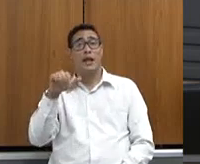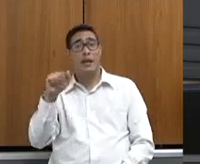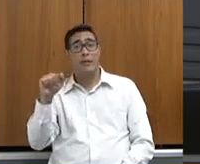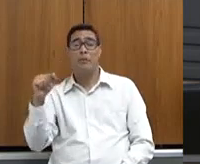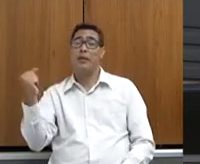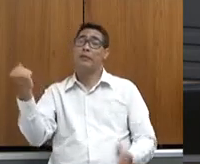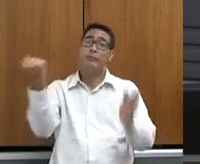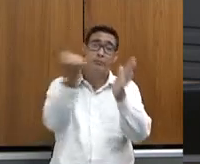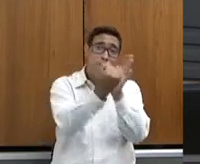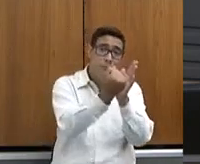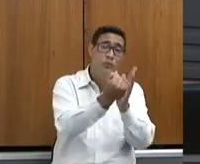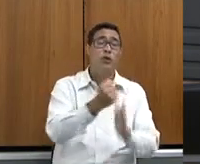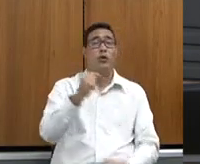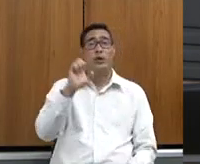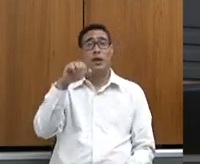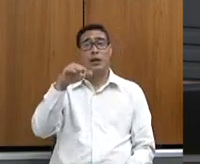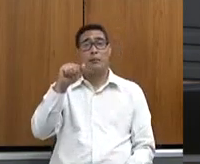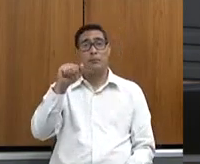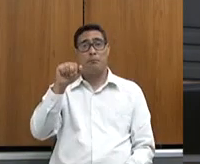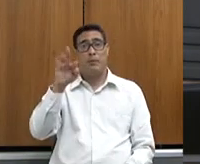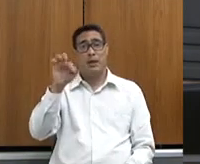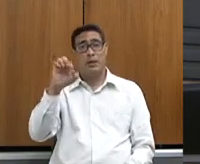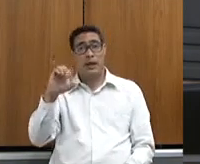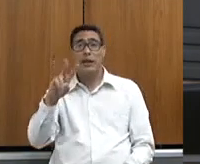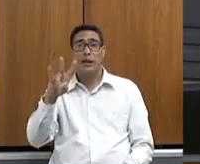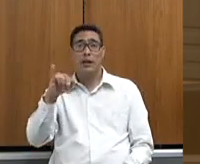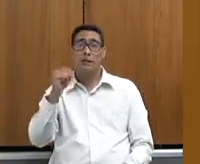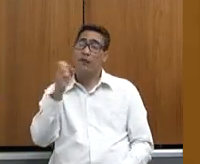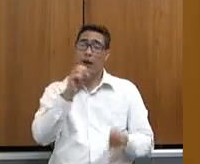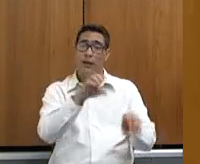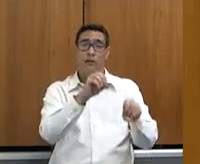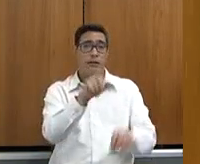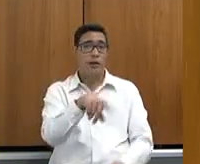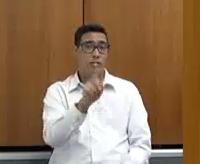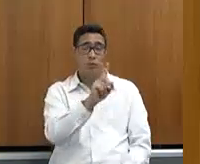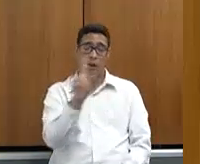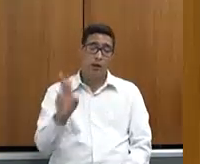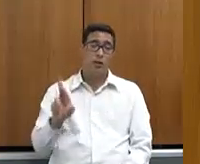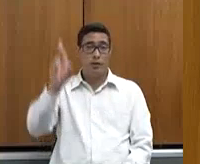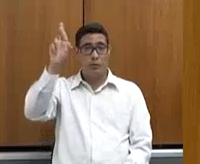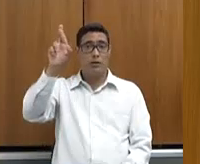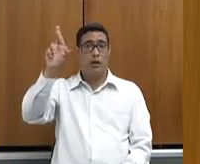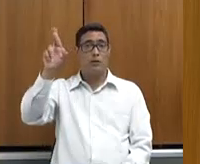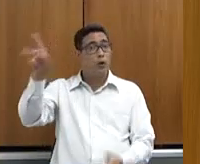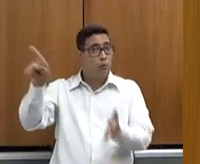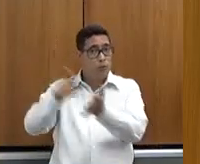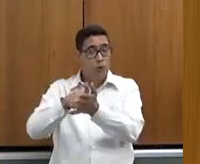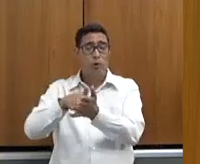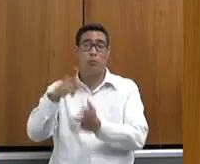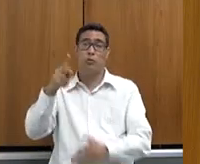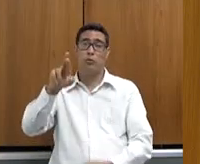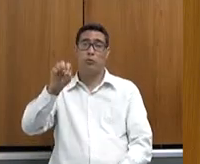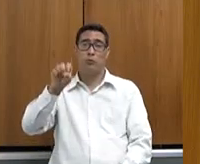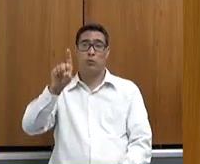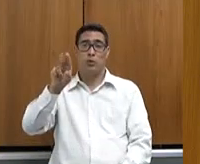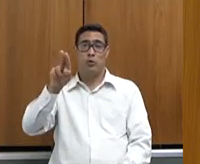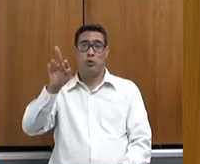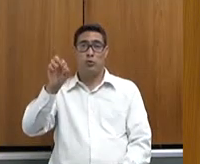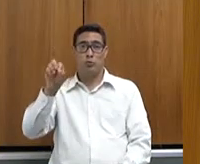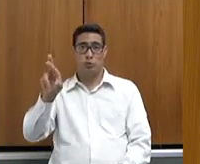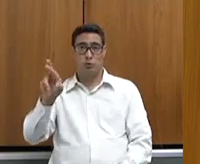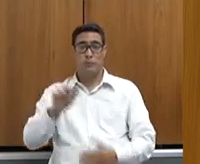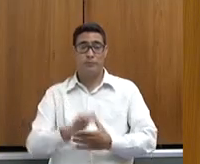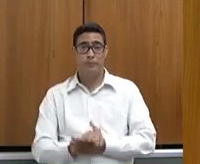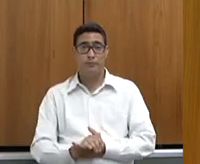ensinar, é ele. Então, ele tem que compreender isso. Quanto ao sanitarista Mirim, eu sou até suspeito para falar,